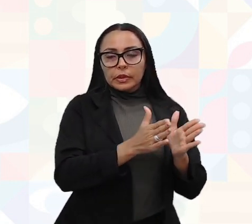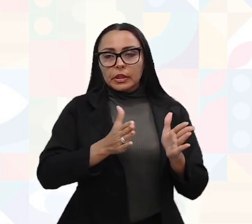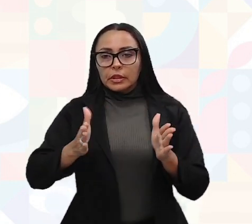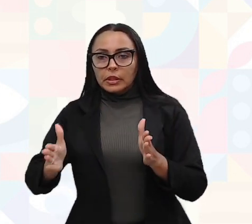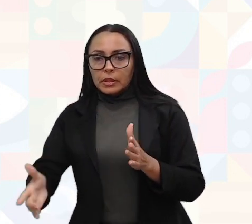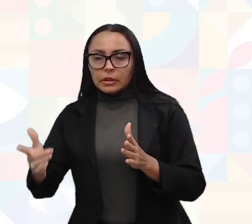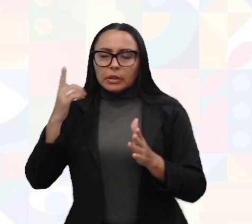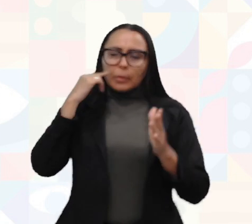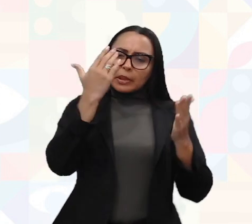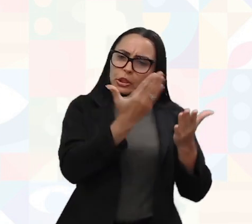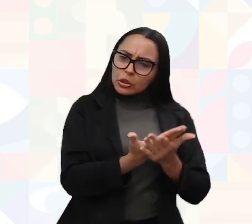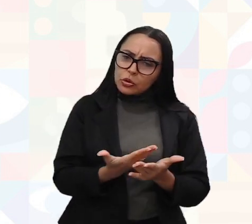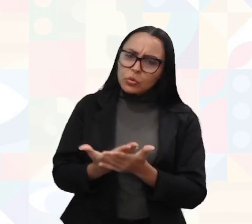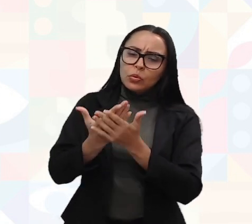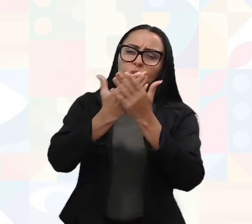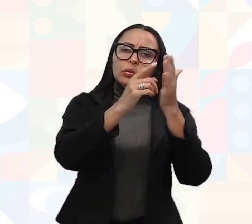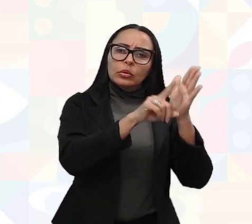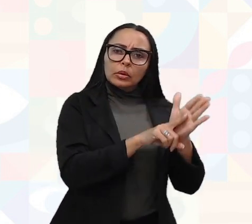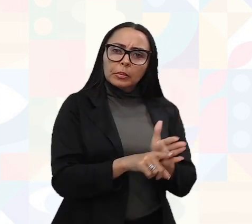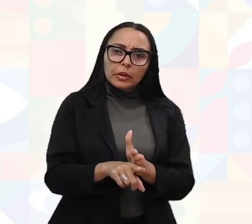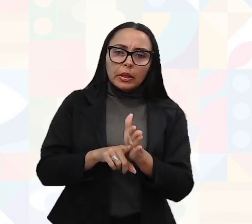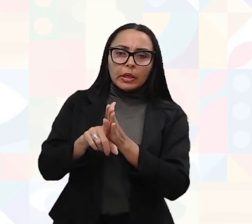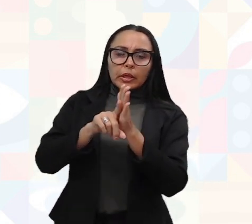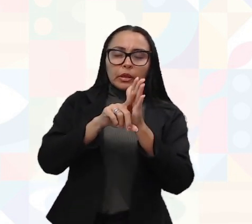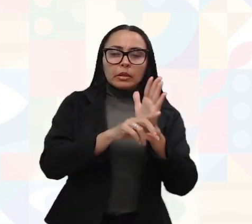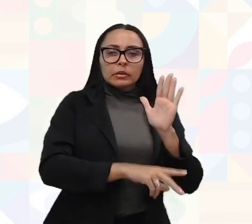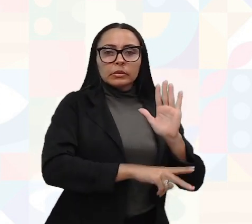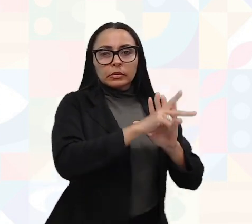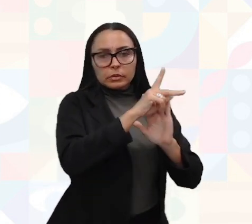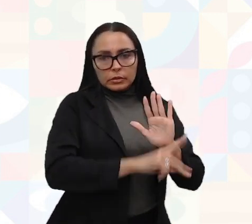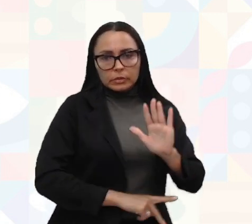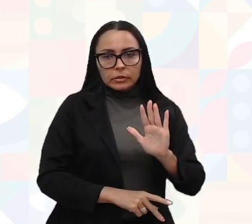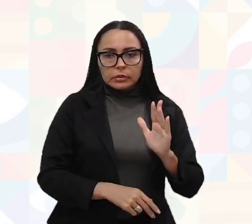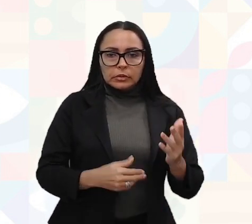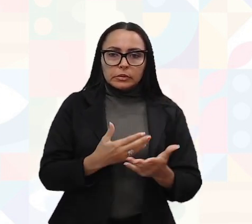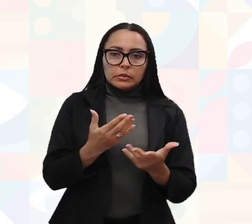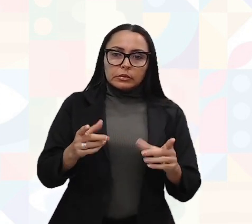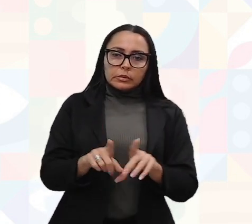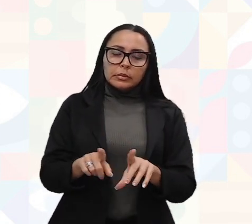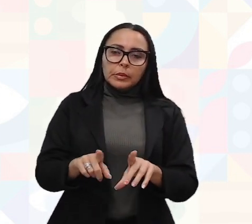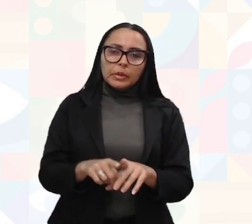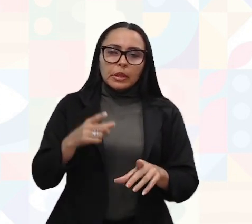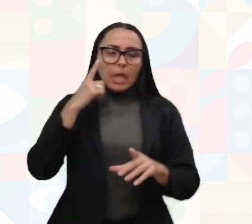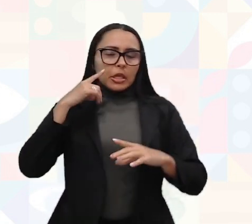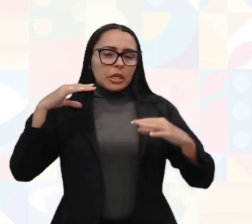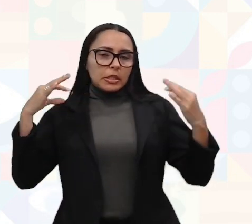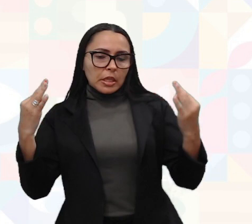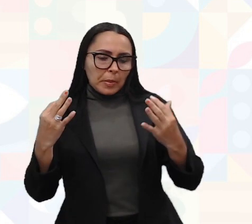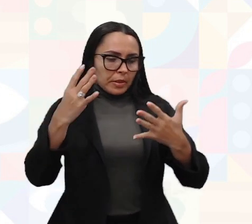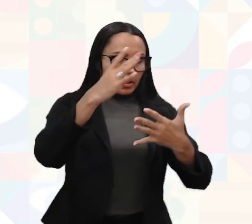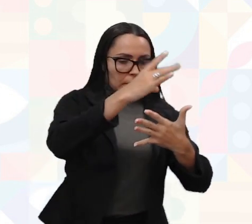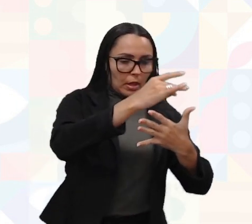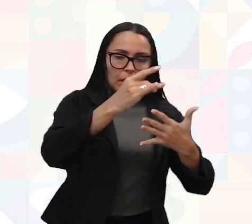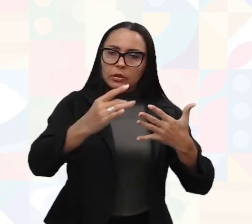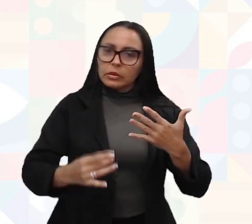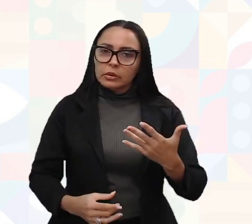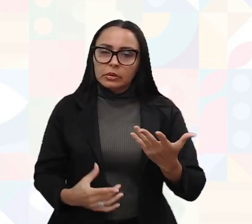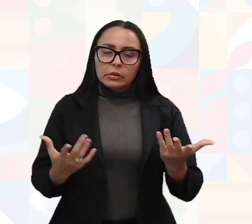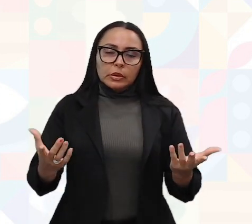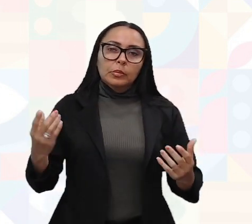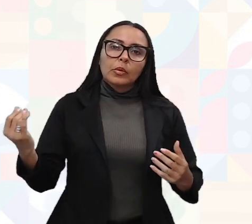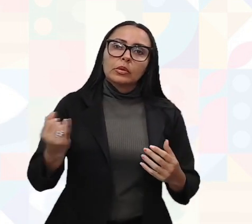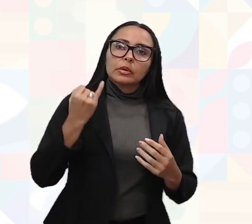preliminar, do esboço, do anteprojeto, do projeto executivo, que é extremamente detalhado. Outra coisa